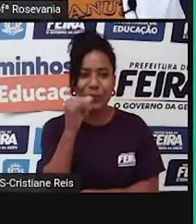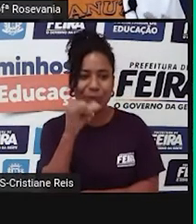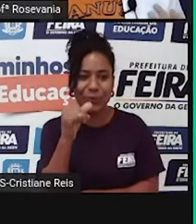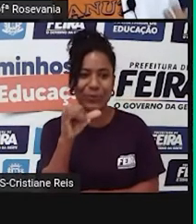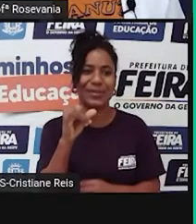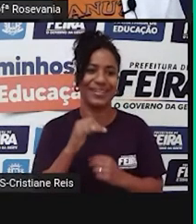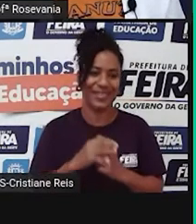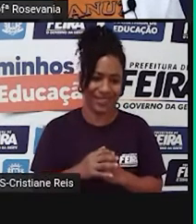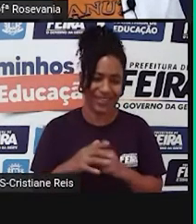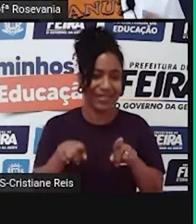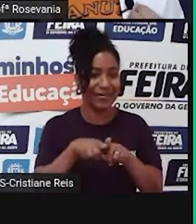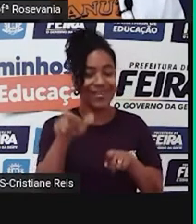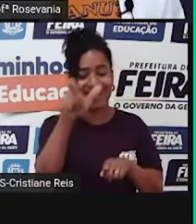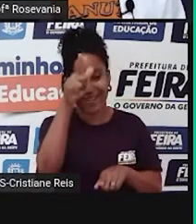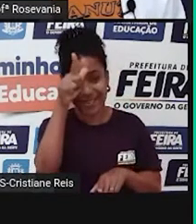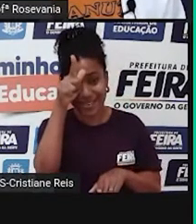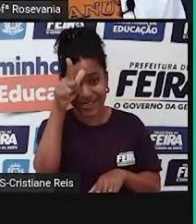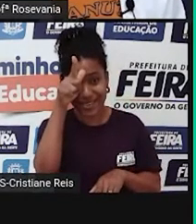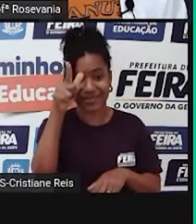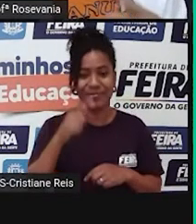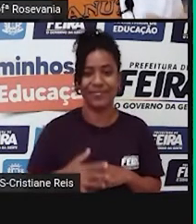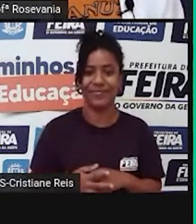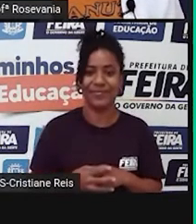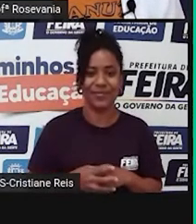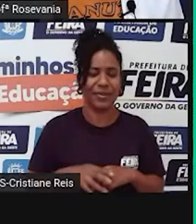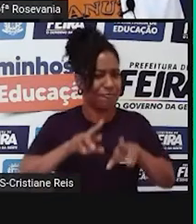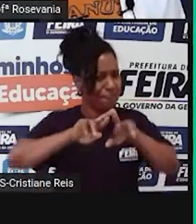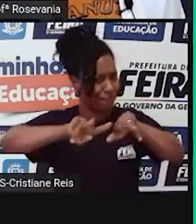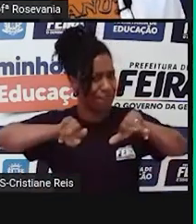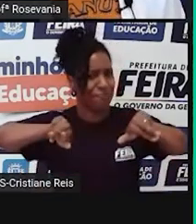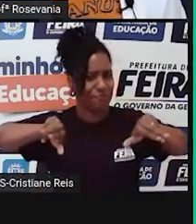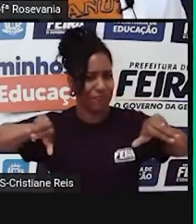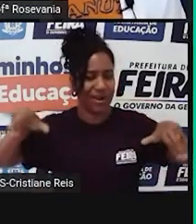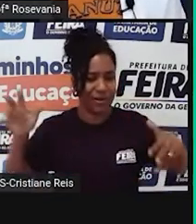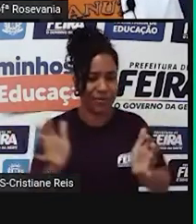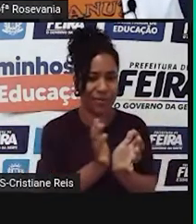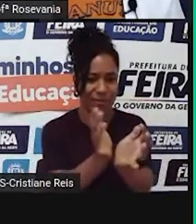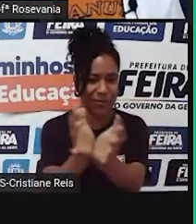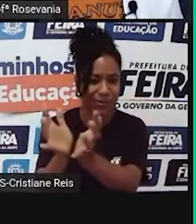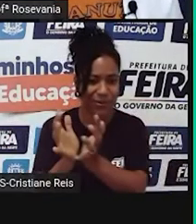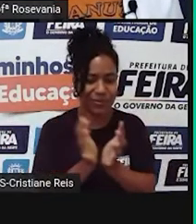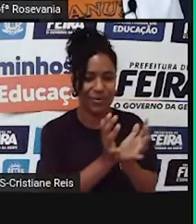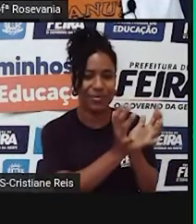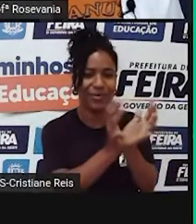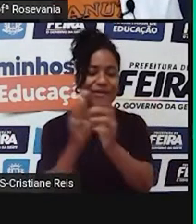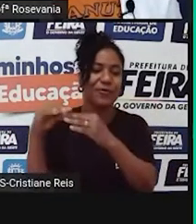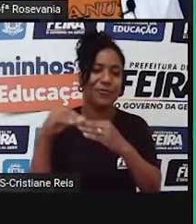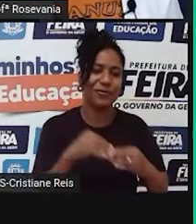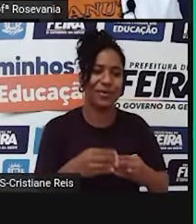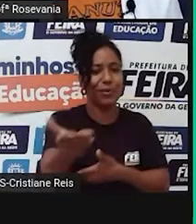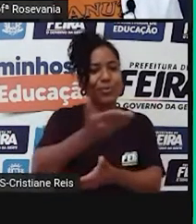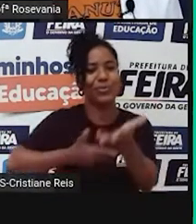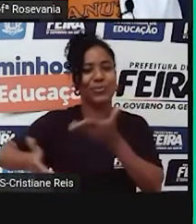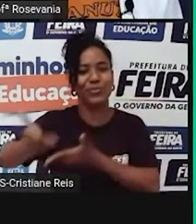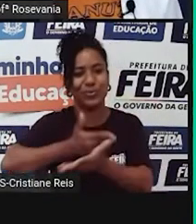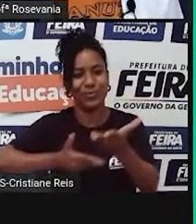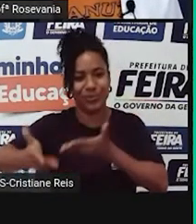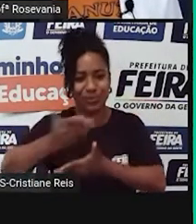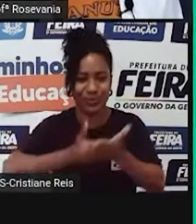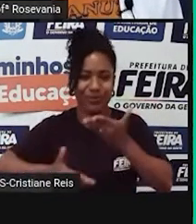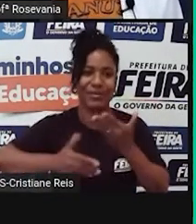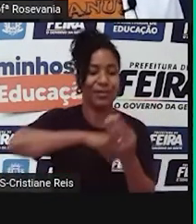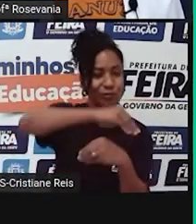né, dos alemães, né, vários povos vieram para cá e ajudaram a contribuir a esse processo, né, de